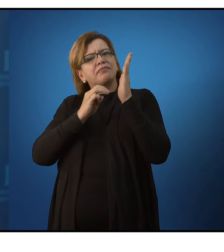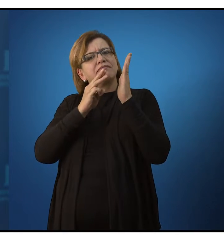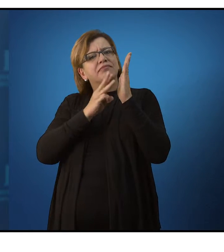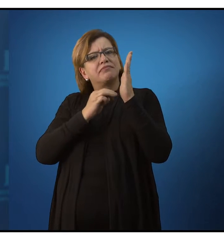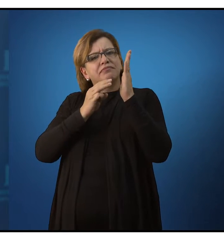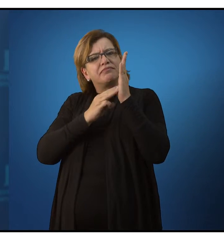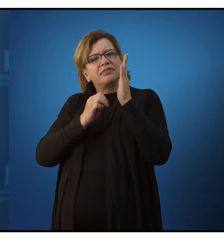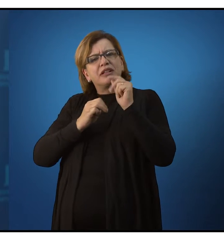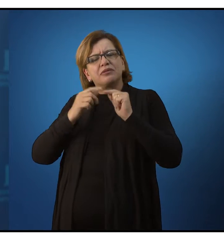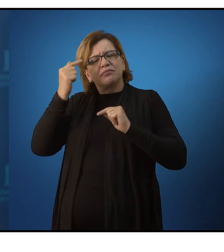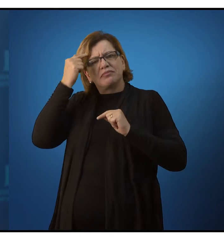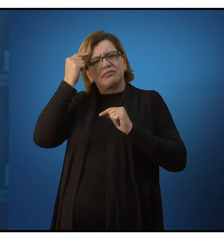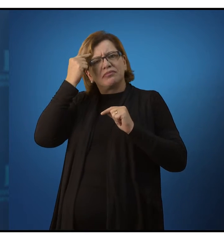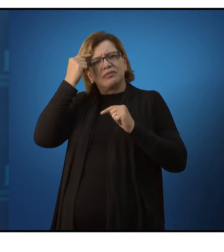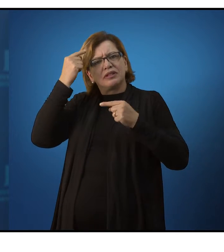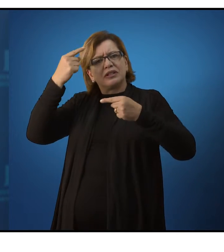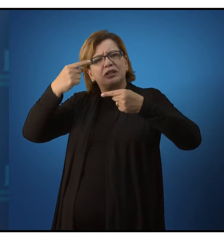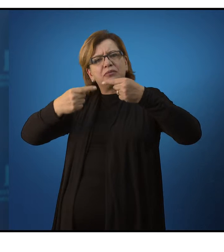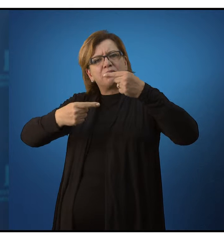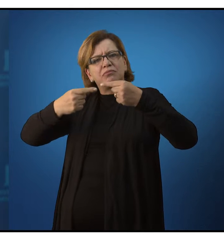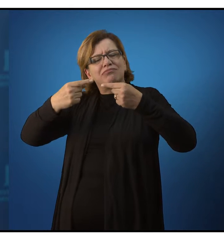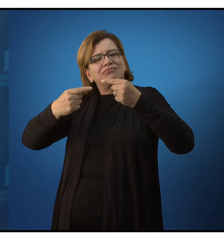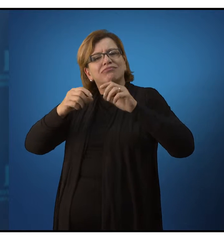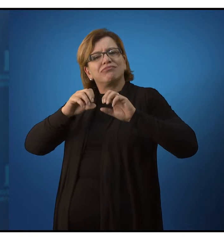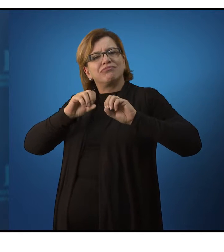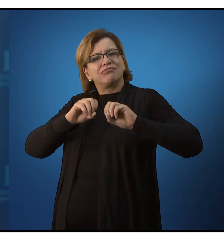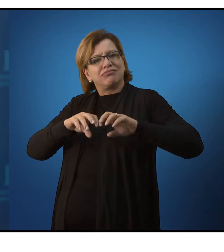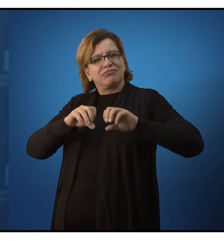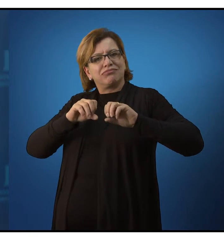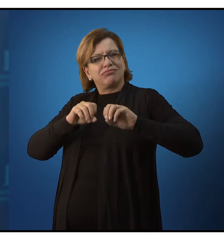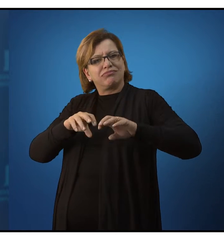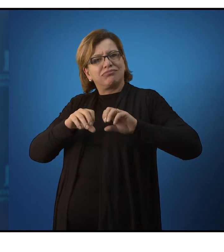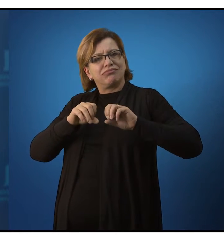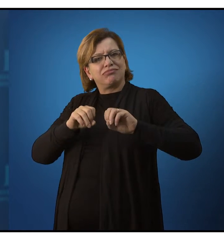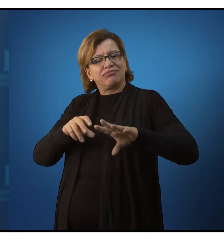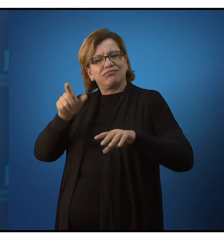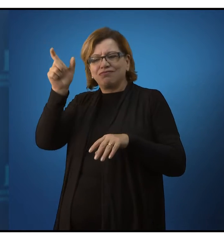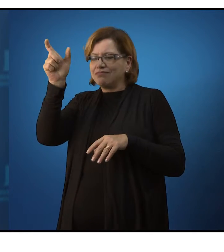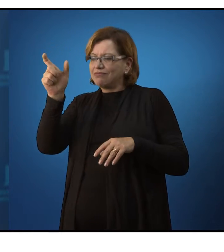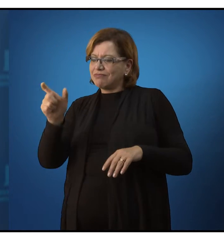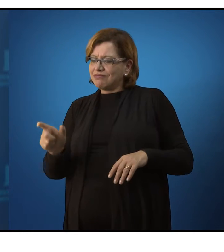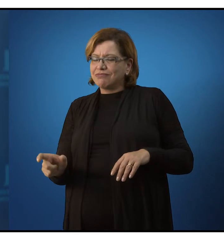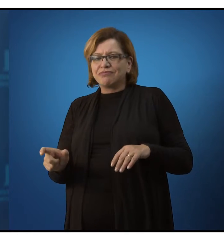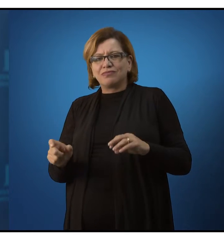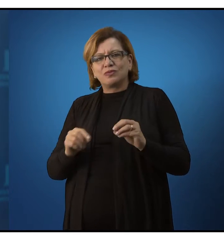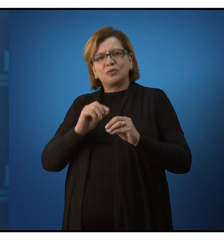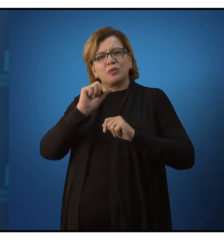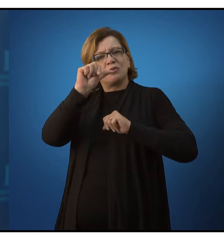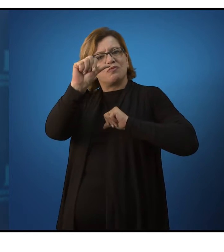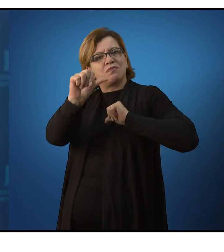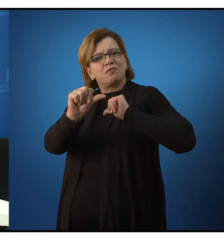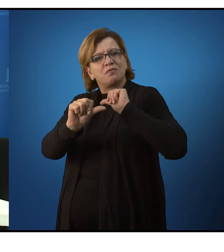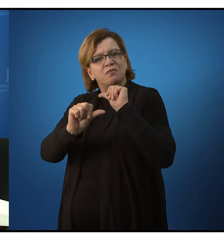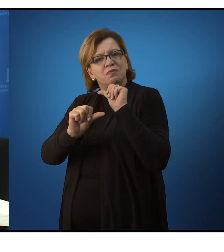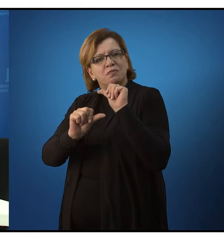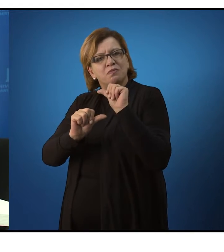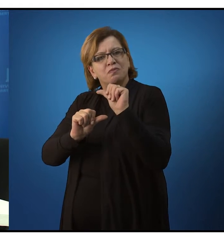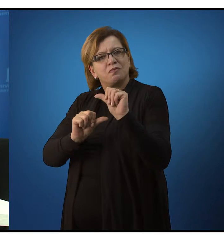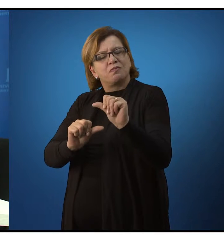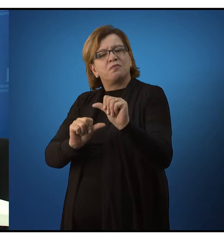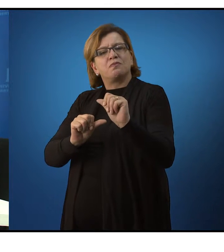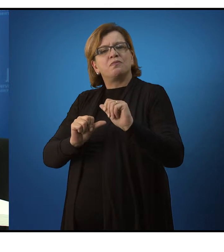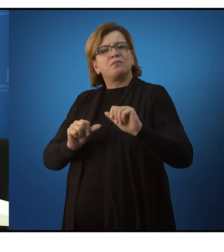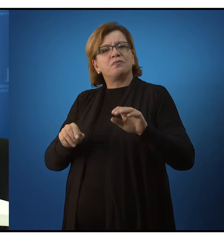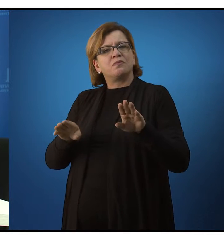política que existe entre a educação do homem, do sujeito, a transformação do sujeito...